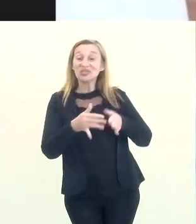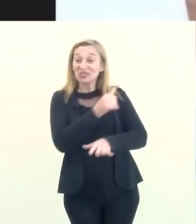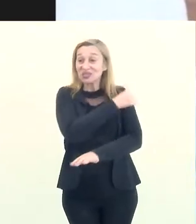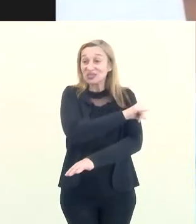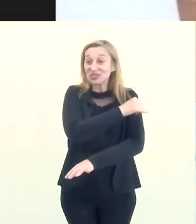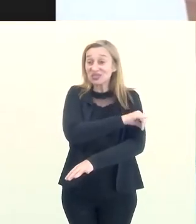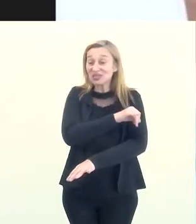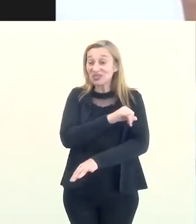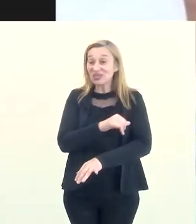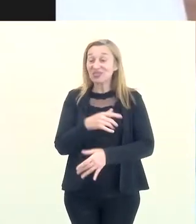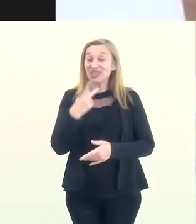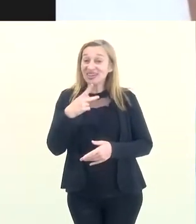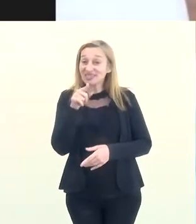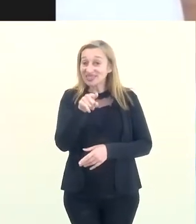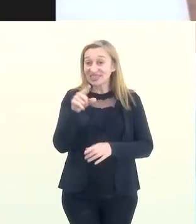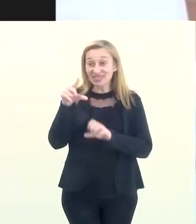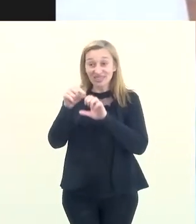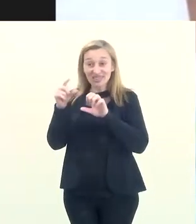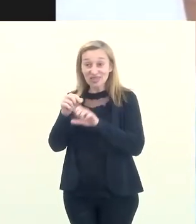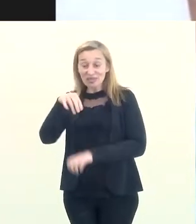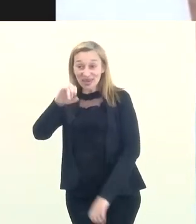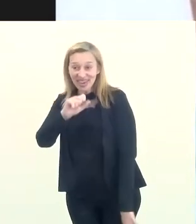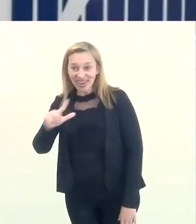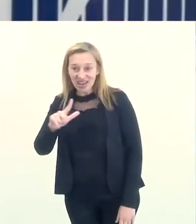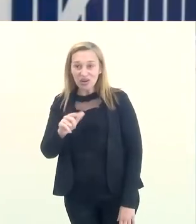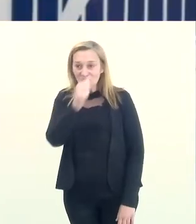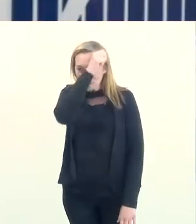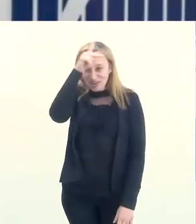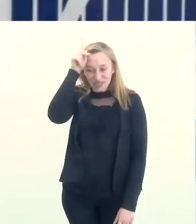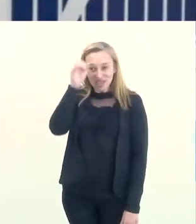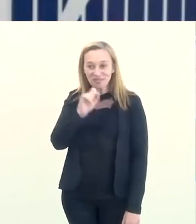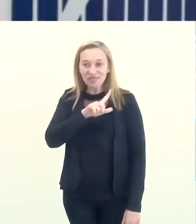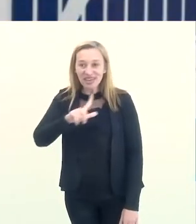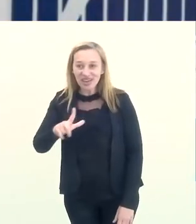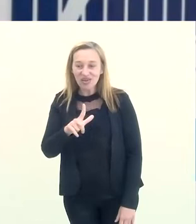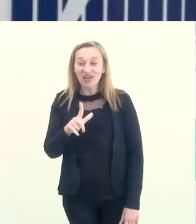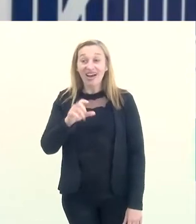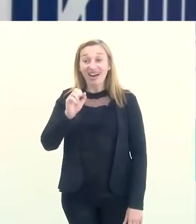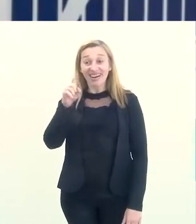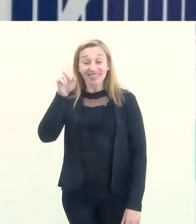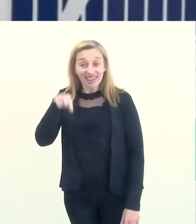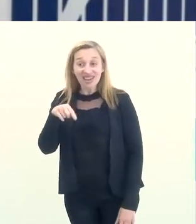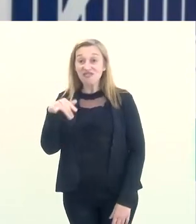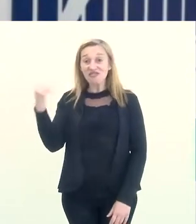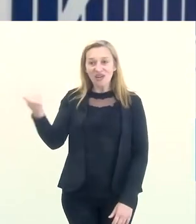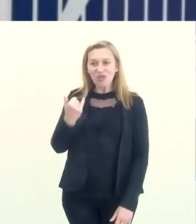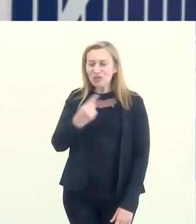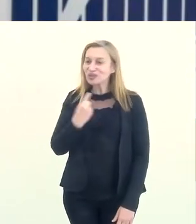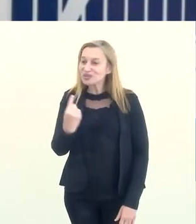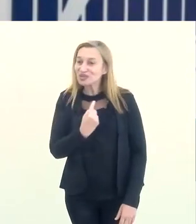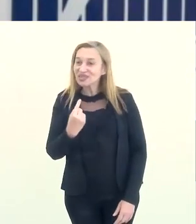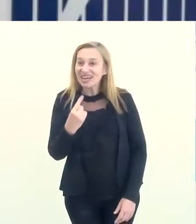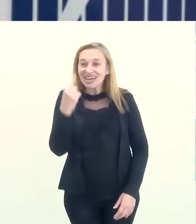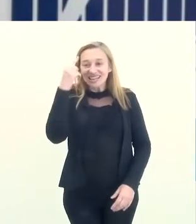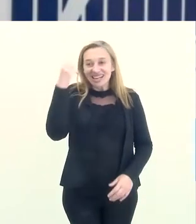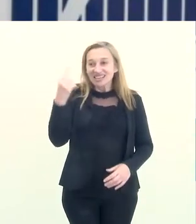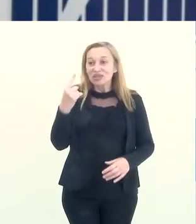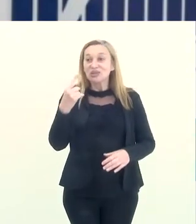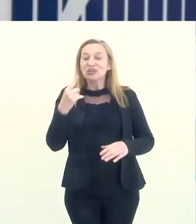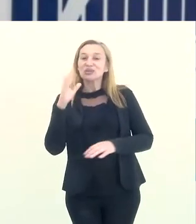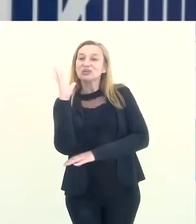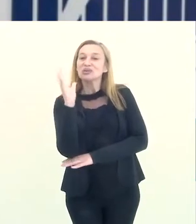em Foco falando sobre esse empreendimento de Miguel Pereira. O prefeito de Miguel Pereira, André Português, falou com a nossa equipe sobre a